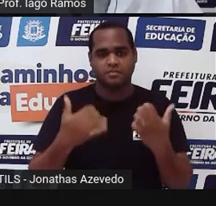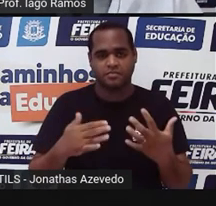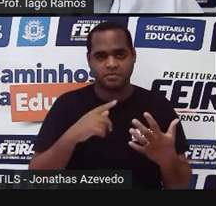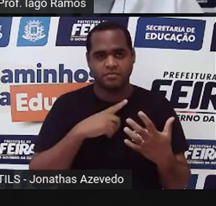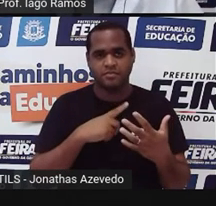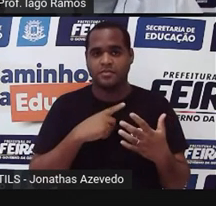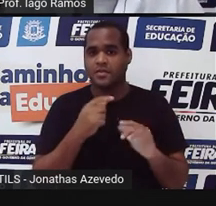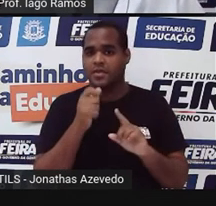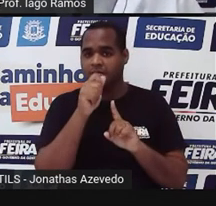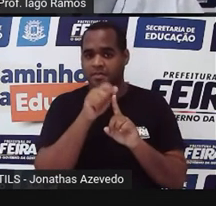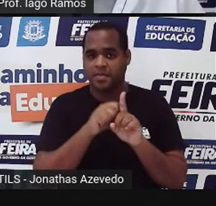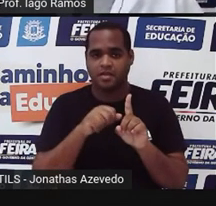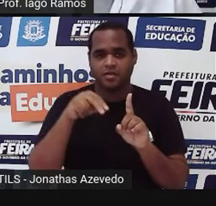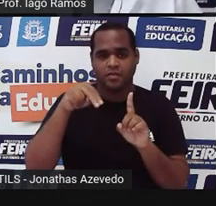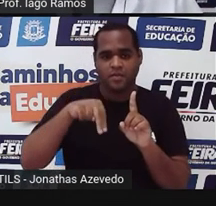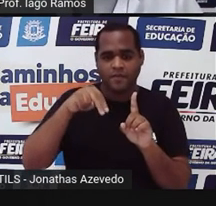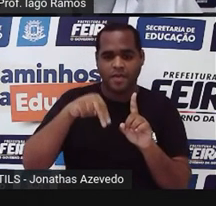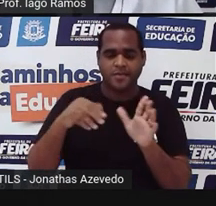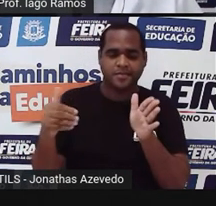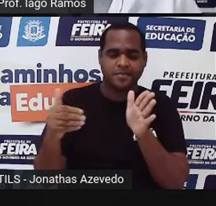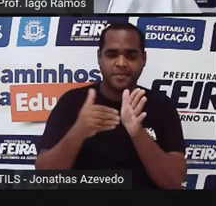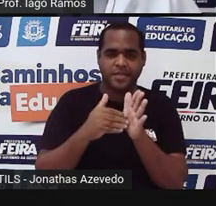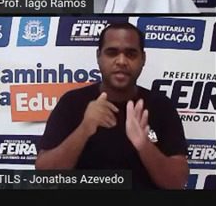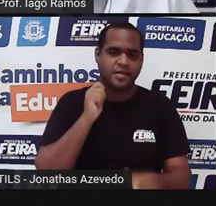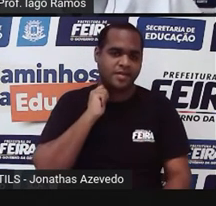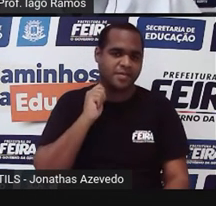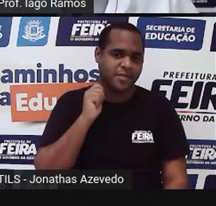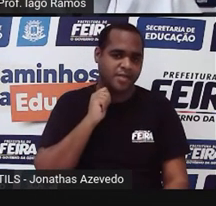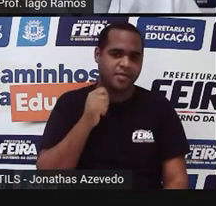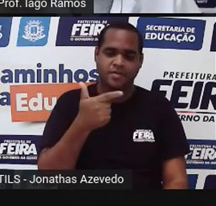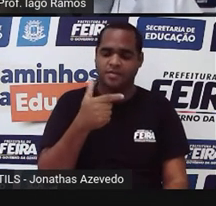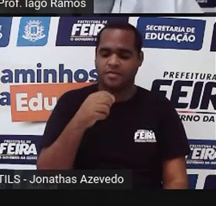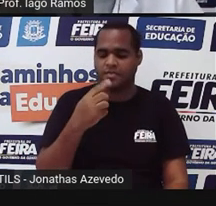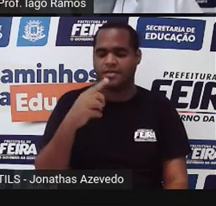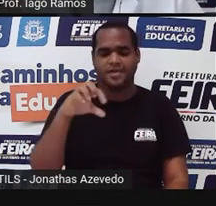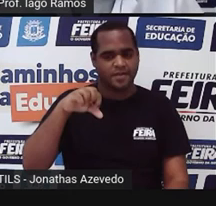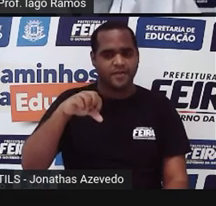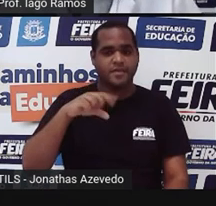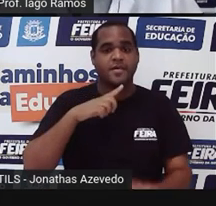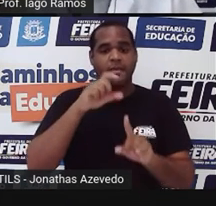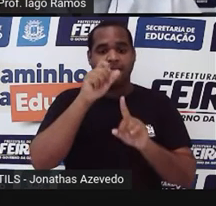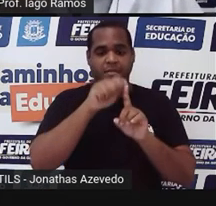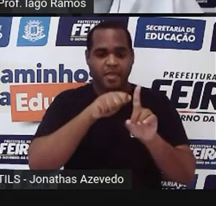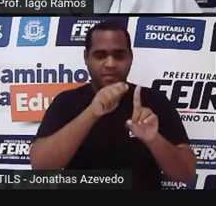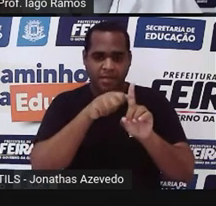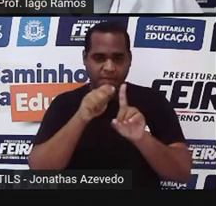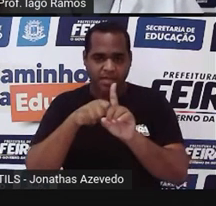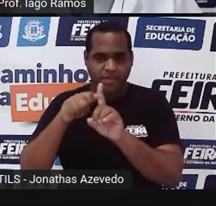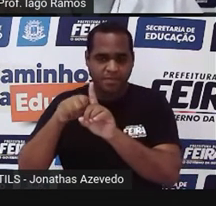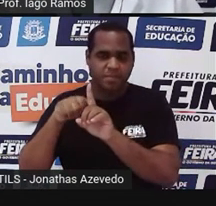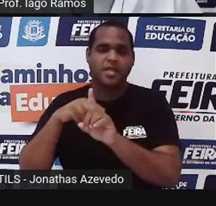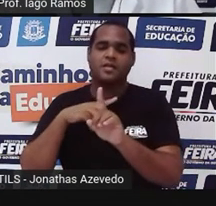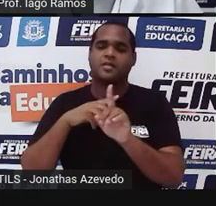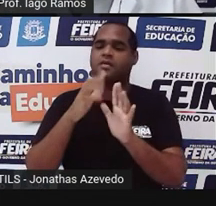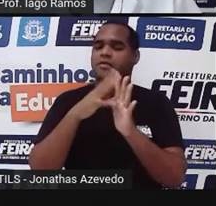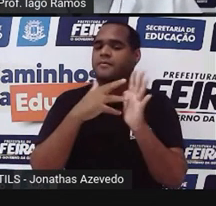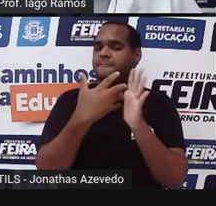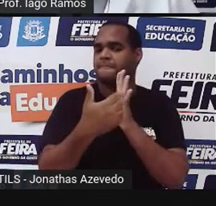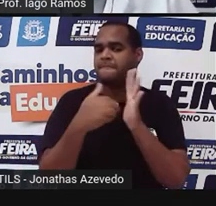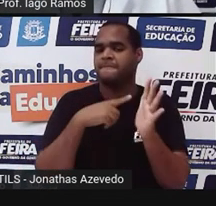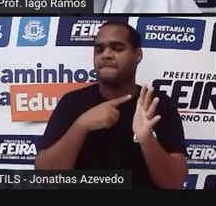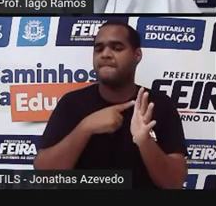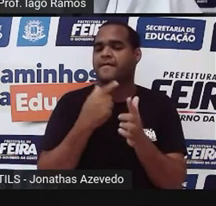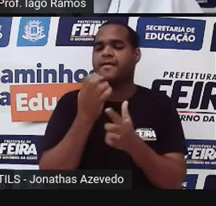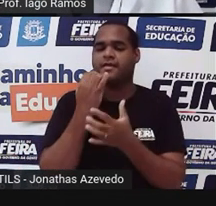consumo do mês de novembro ao mês de abril de 2019. E para cada mês ali na tabelinha tem qual foi o consumo de energia